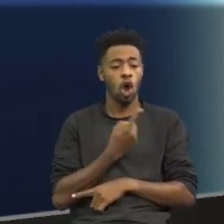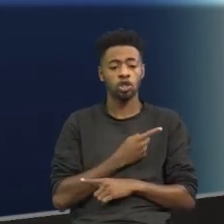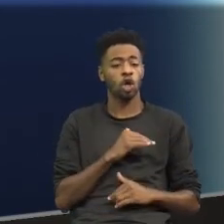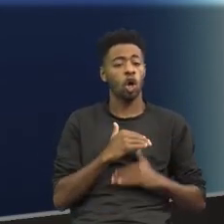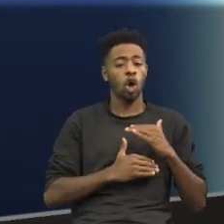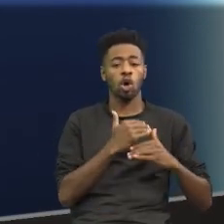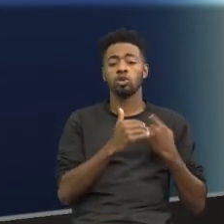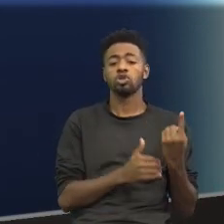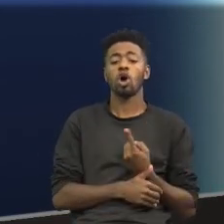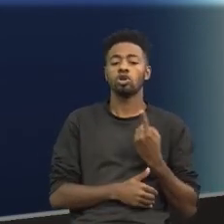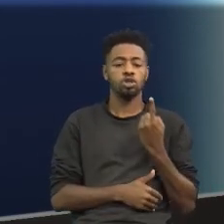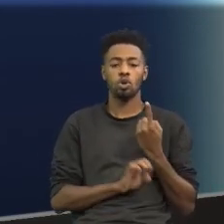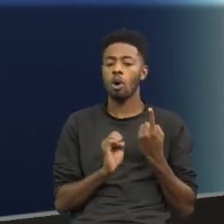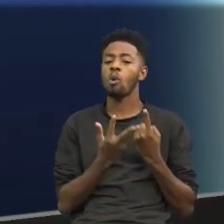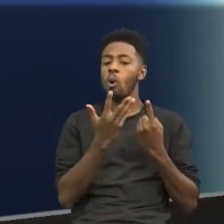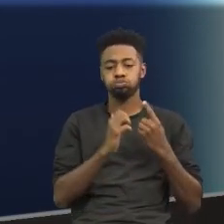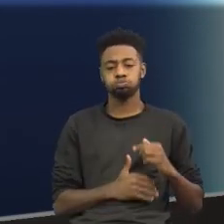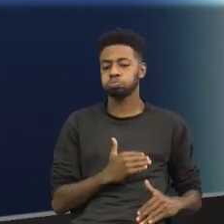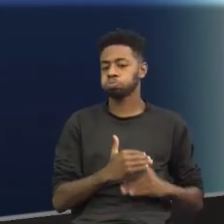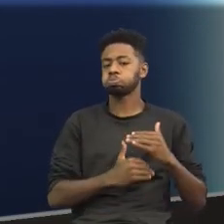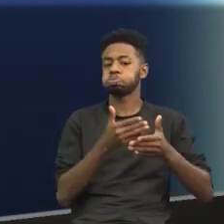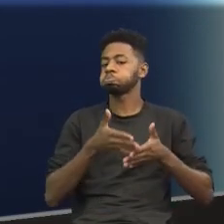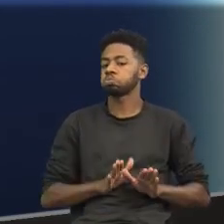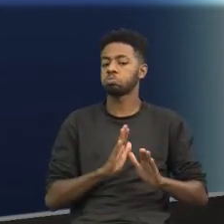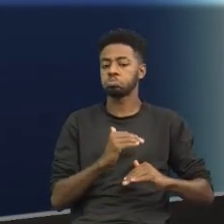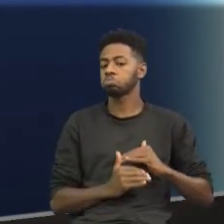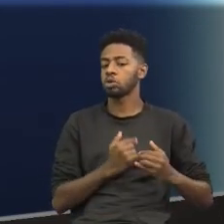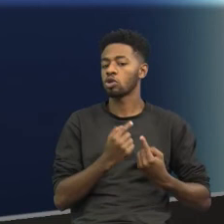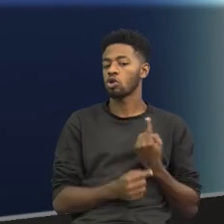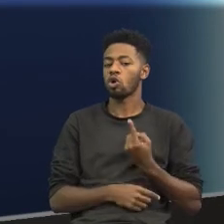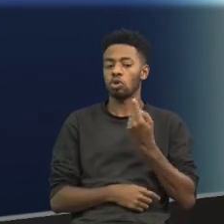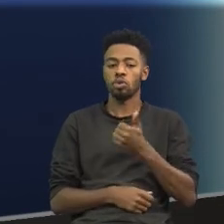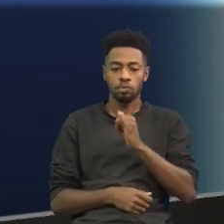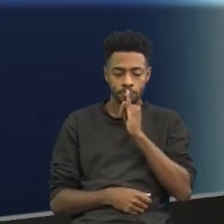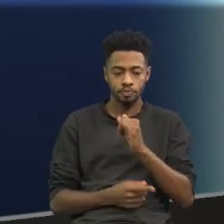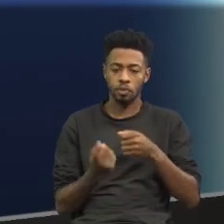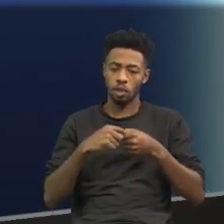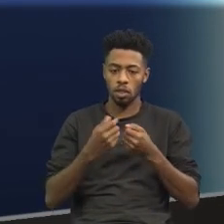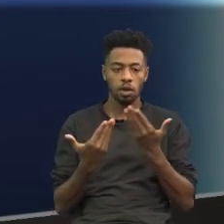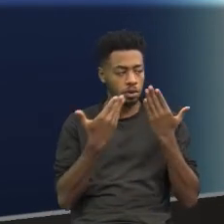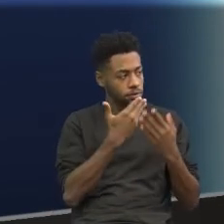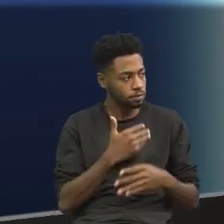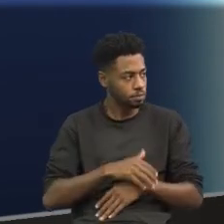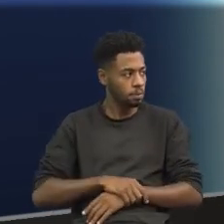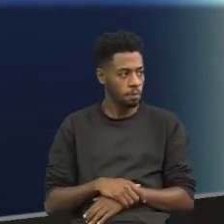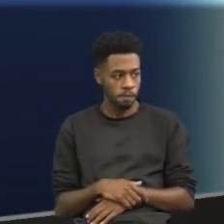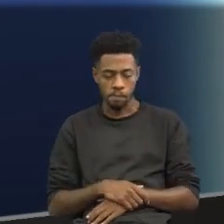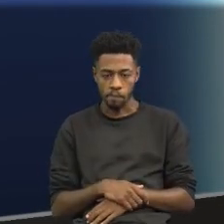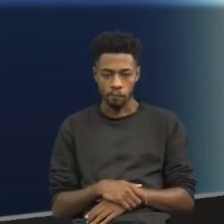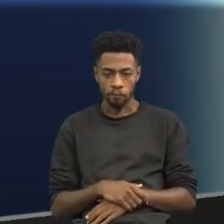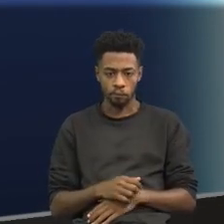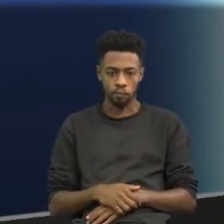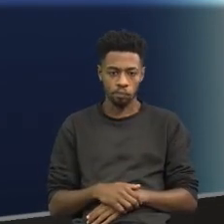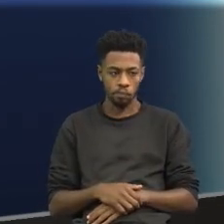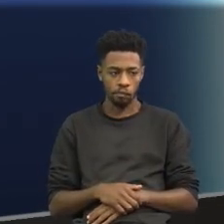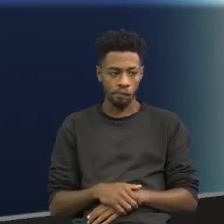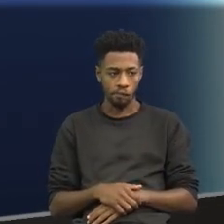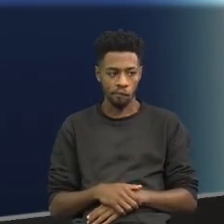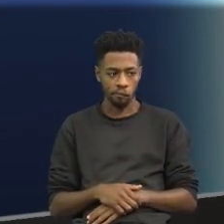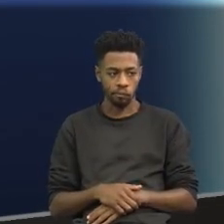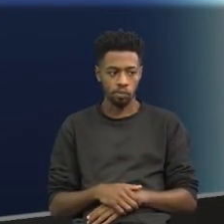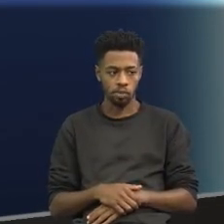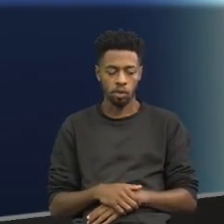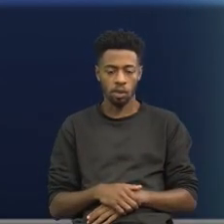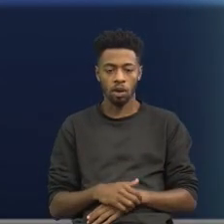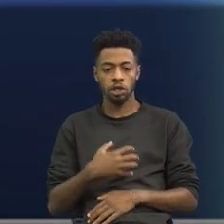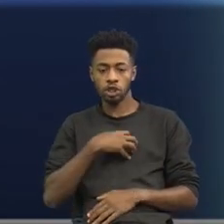minhas crenças anteriores sobre as teorias que eu defendia. Vamos voltar lá na questão? Olha só, a 14ª questão. Em termos